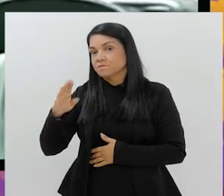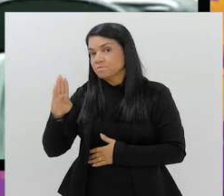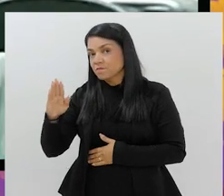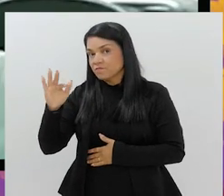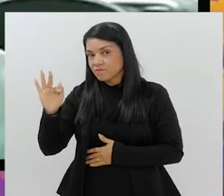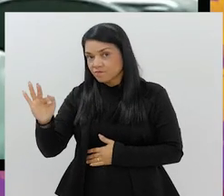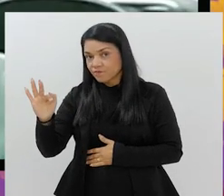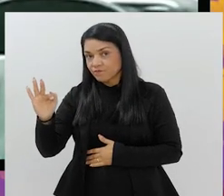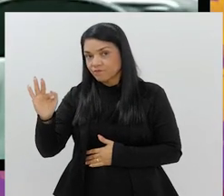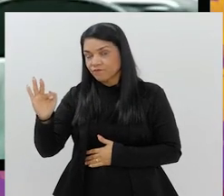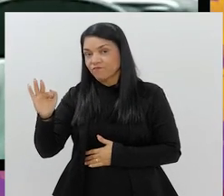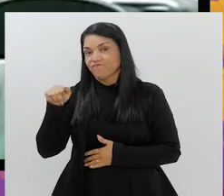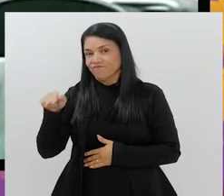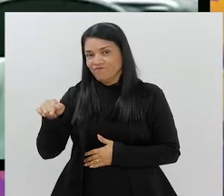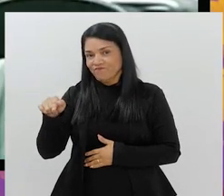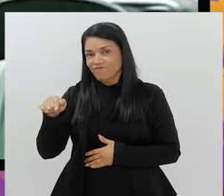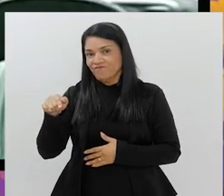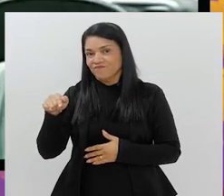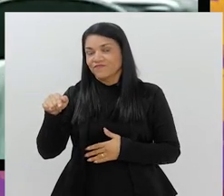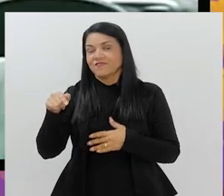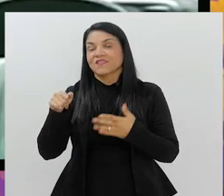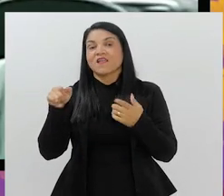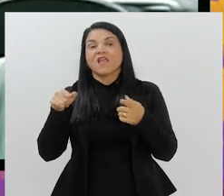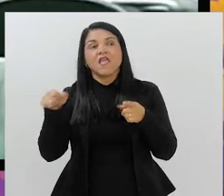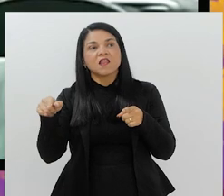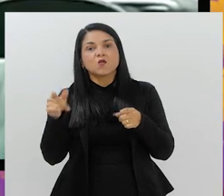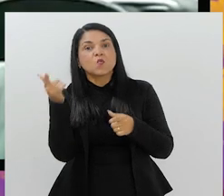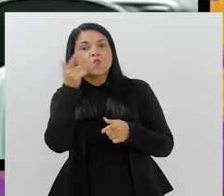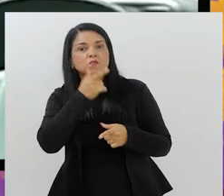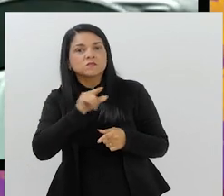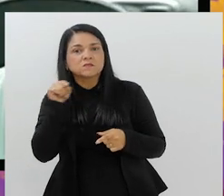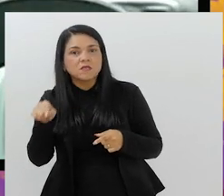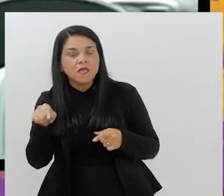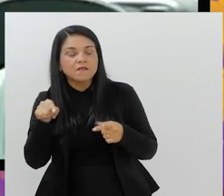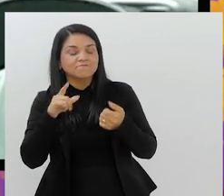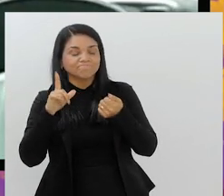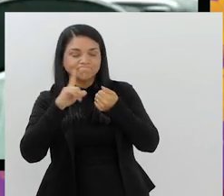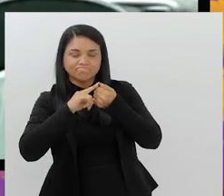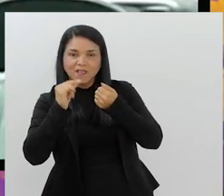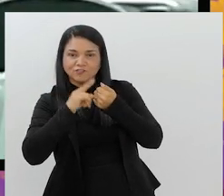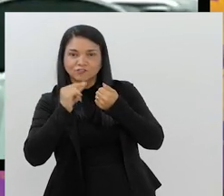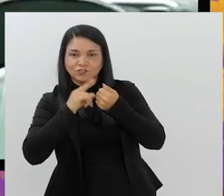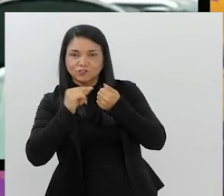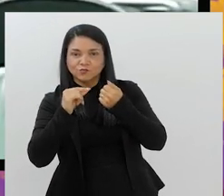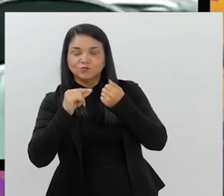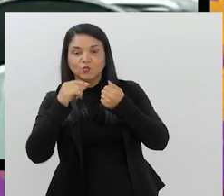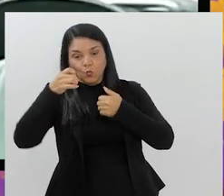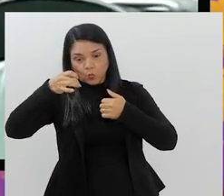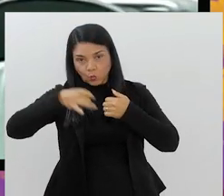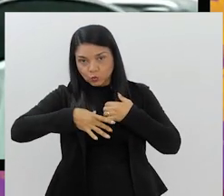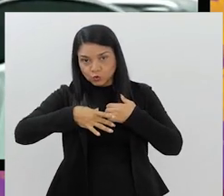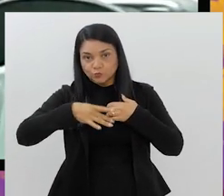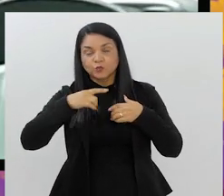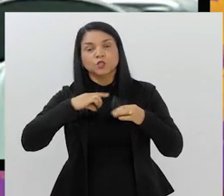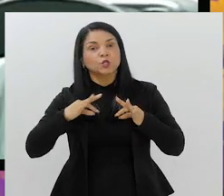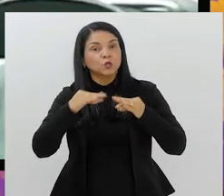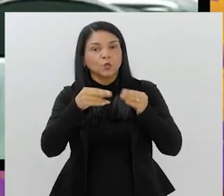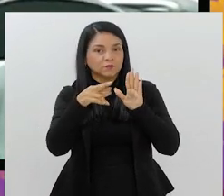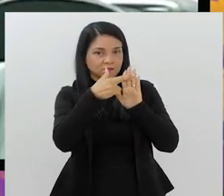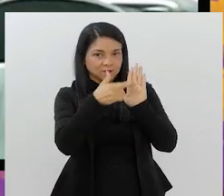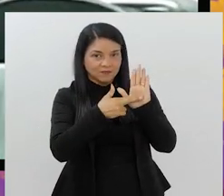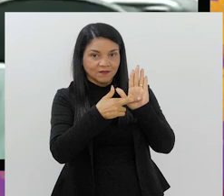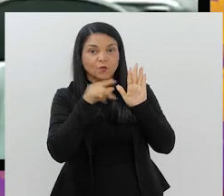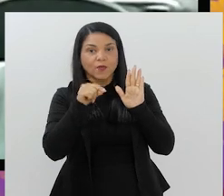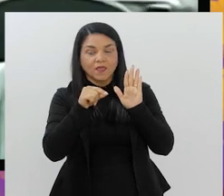momento que a CBF, ela é referenda, ela está recorrendo ao tal último artigo que existe em todos os